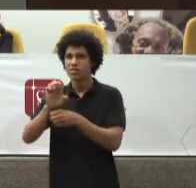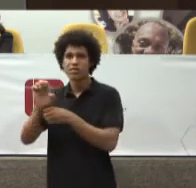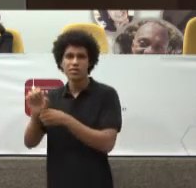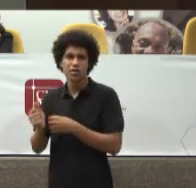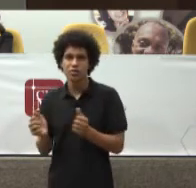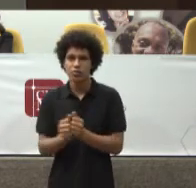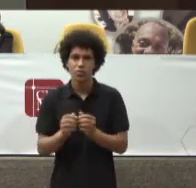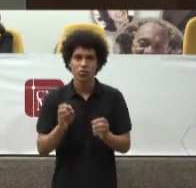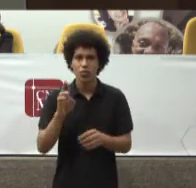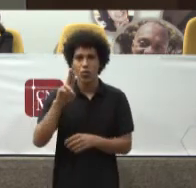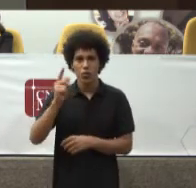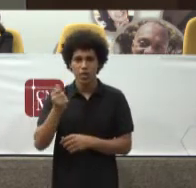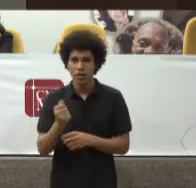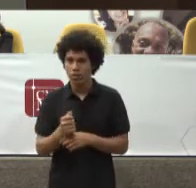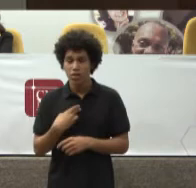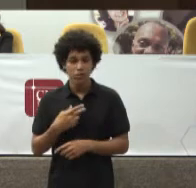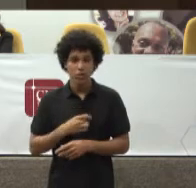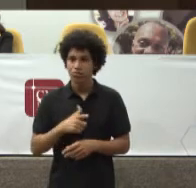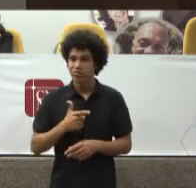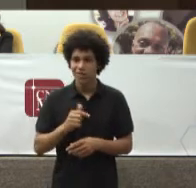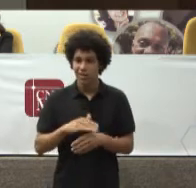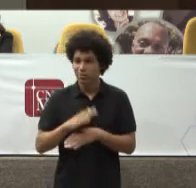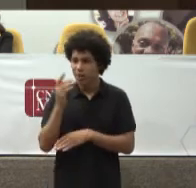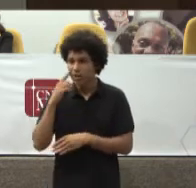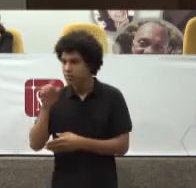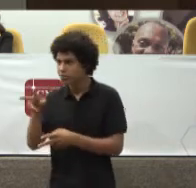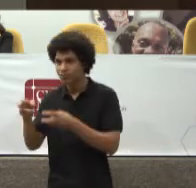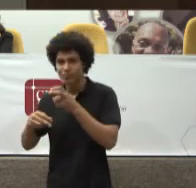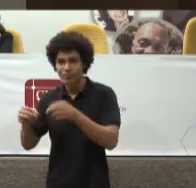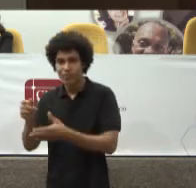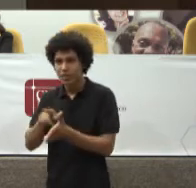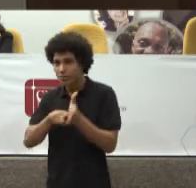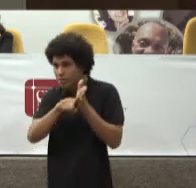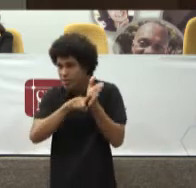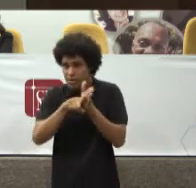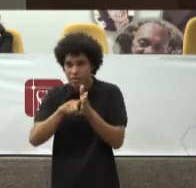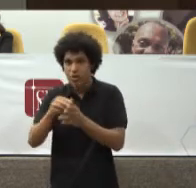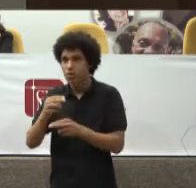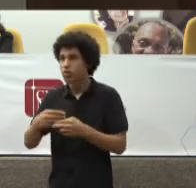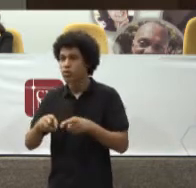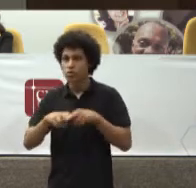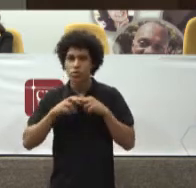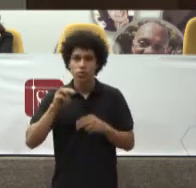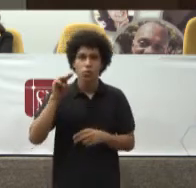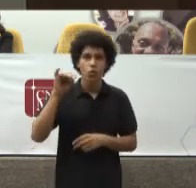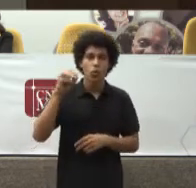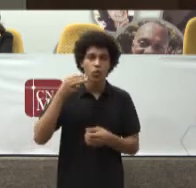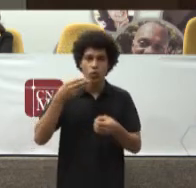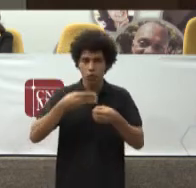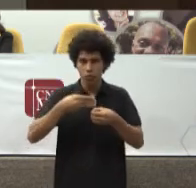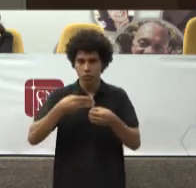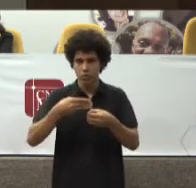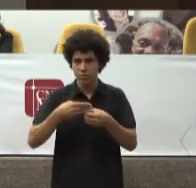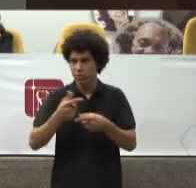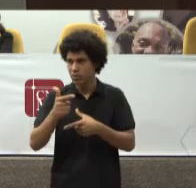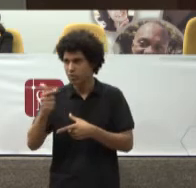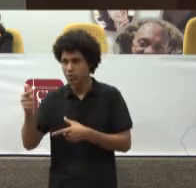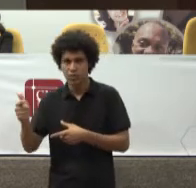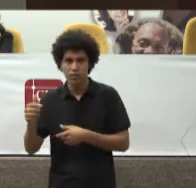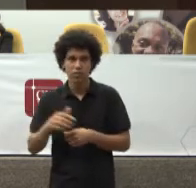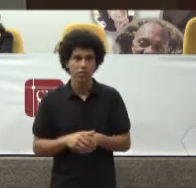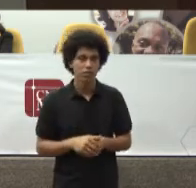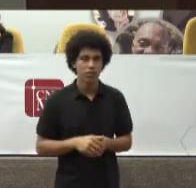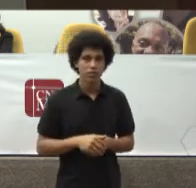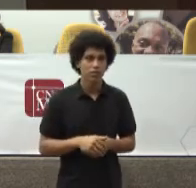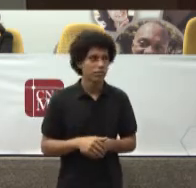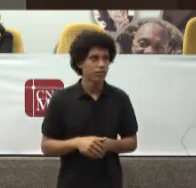Sobre os números Da judicialização Da saúde Nos municípios E se somarmos Aquilo que é Impactado no município Com